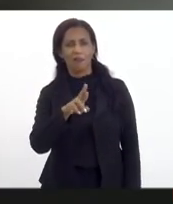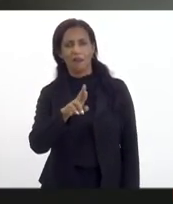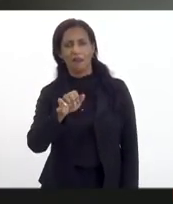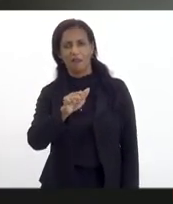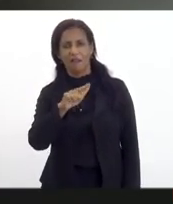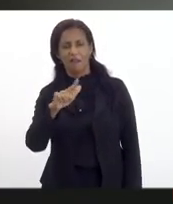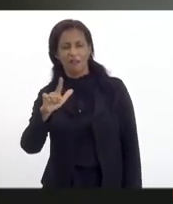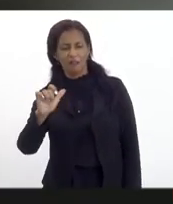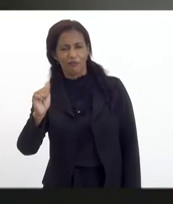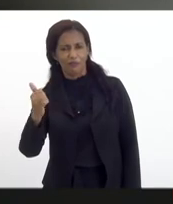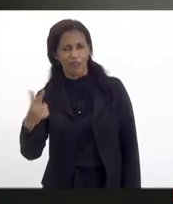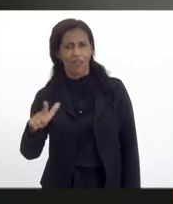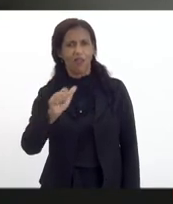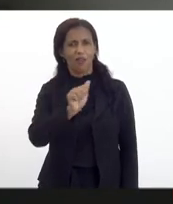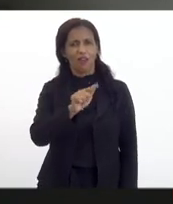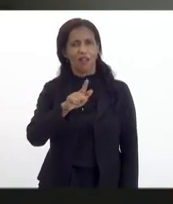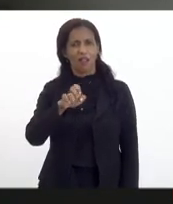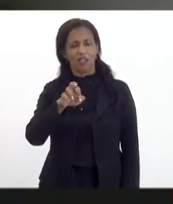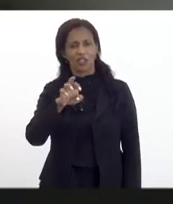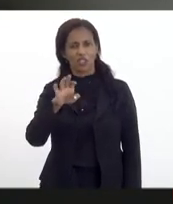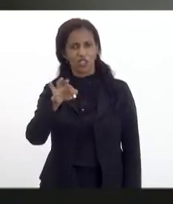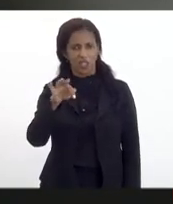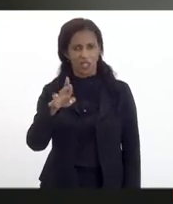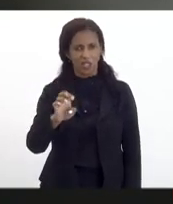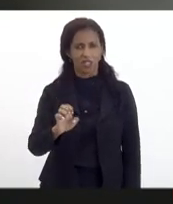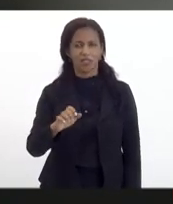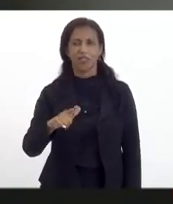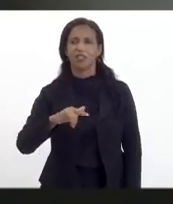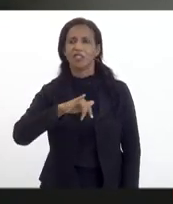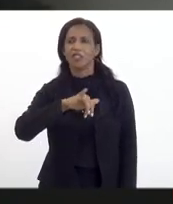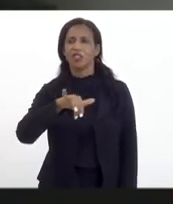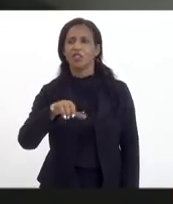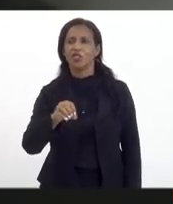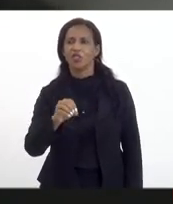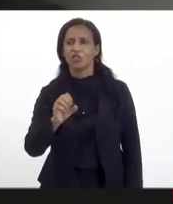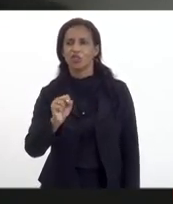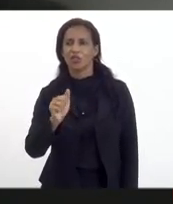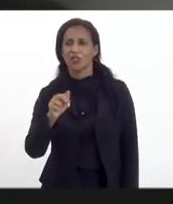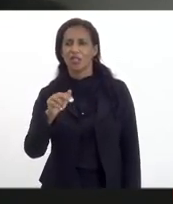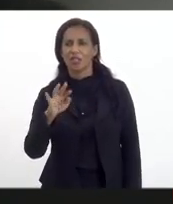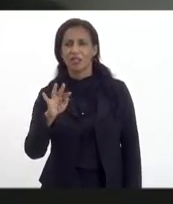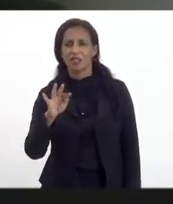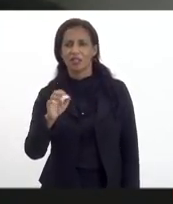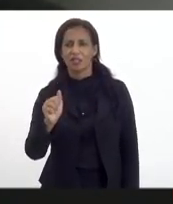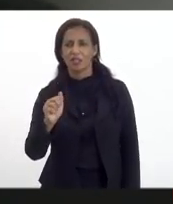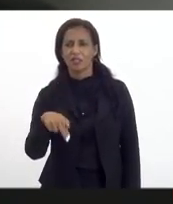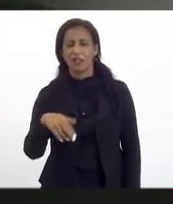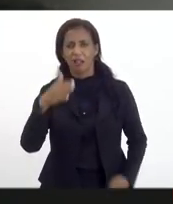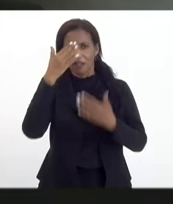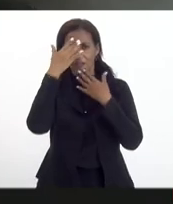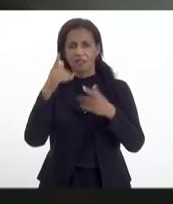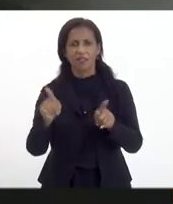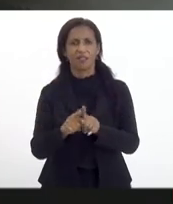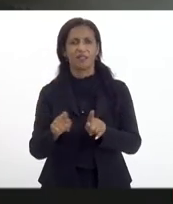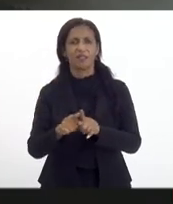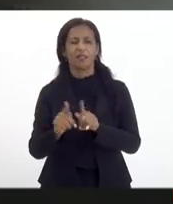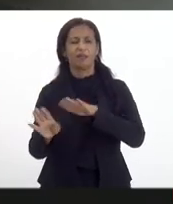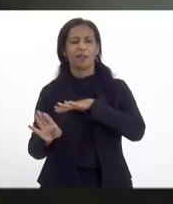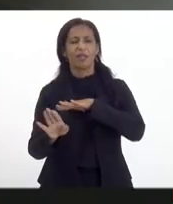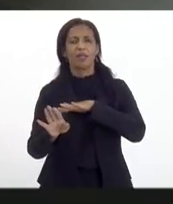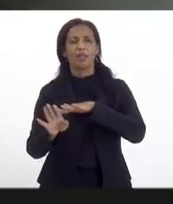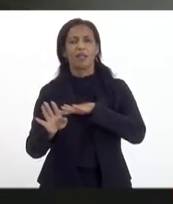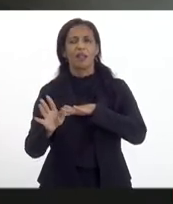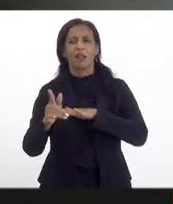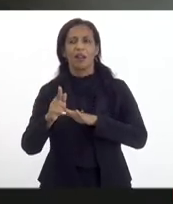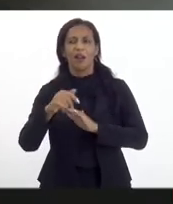o Ricardo Berbar, o professor Alexandre e o José Zan. Gostaria de agradecer também à imprensa